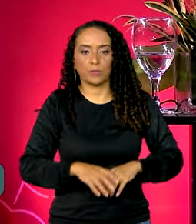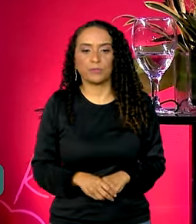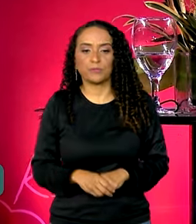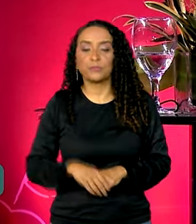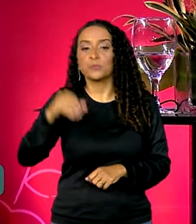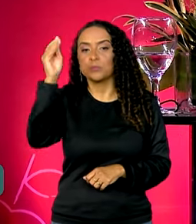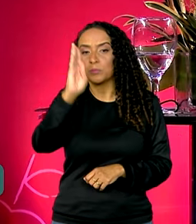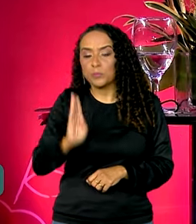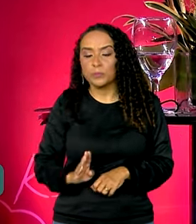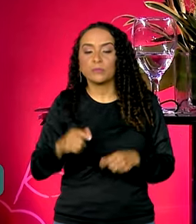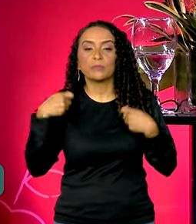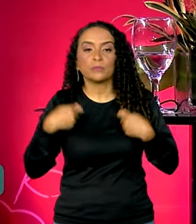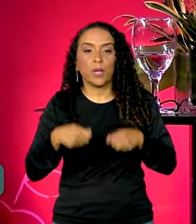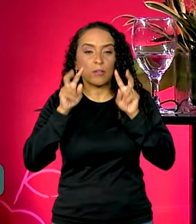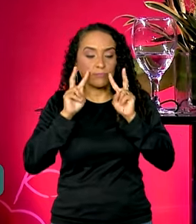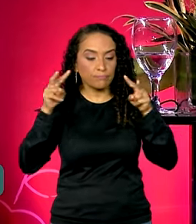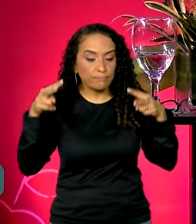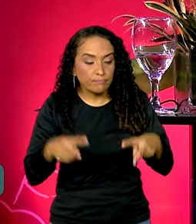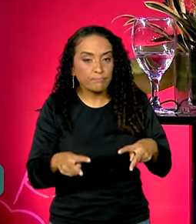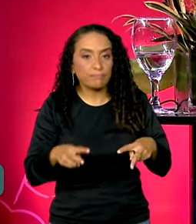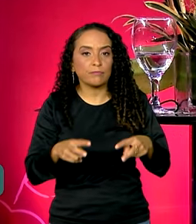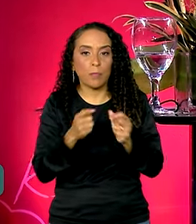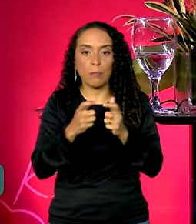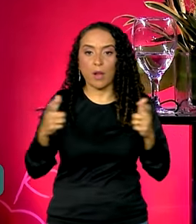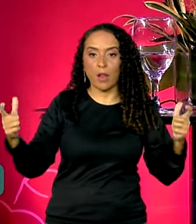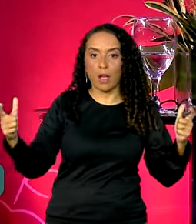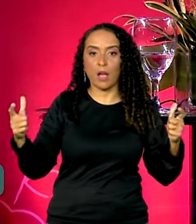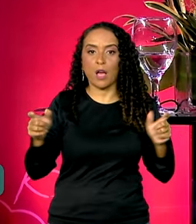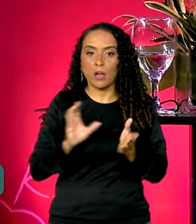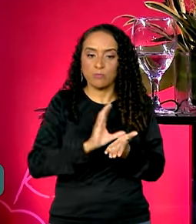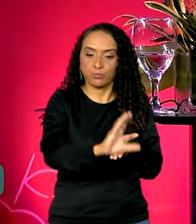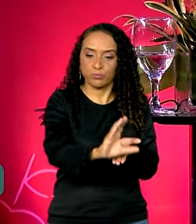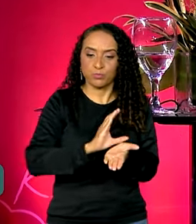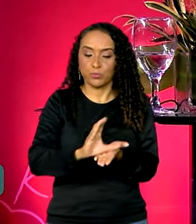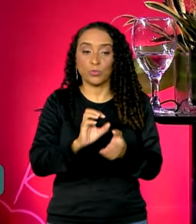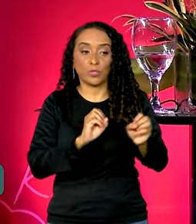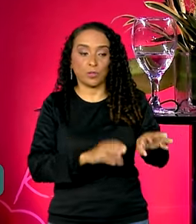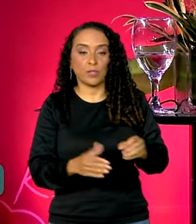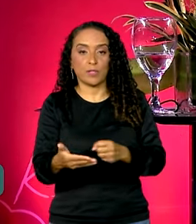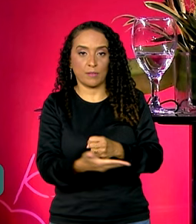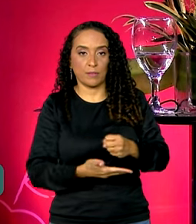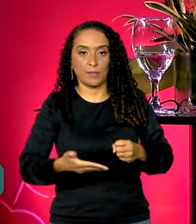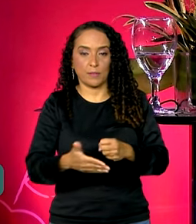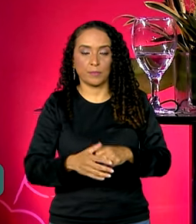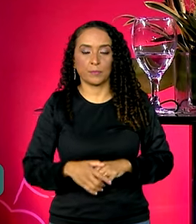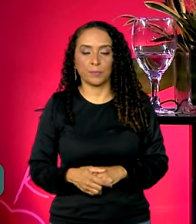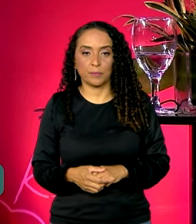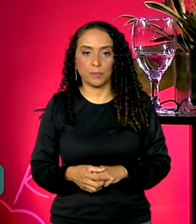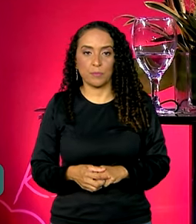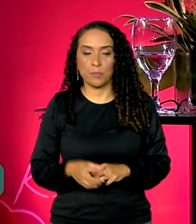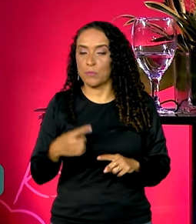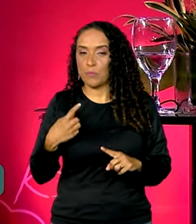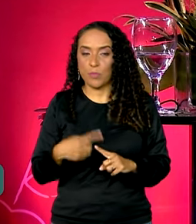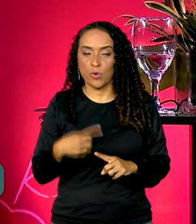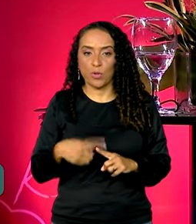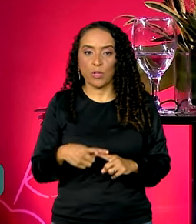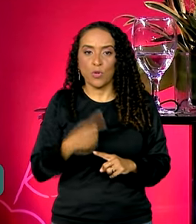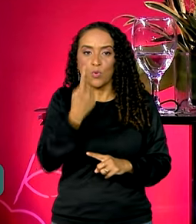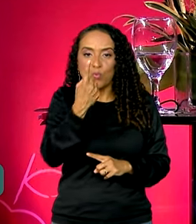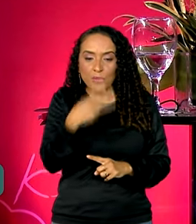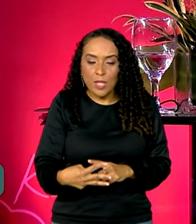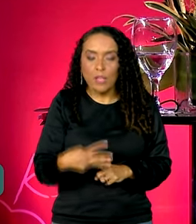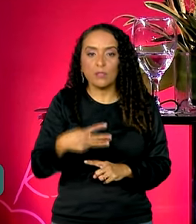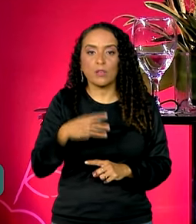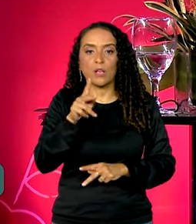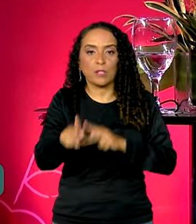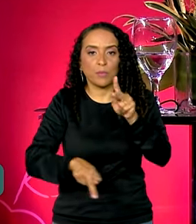Brasil precisa olhar e precisa ampliar os seus investimentos na educação básica. Por conta de um terço da população